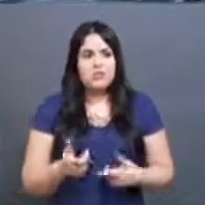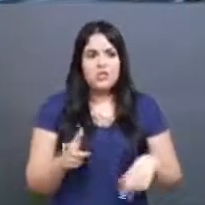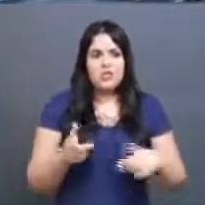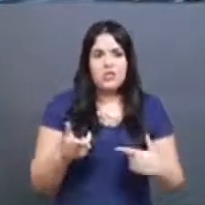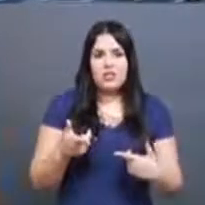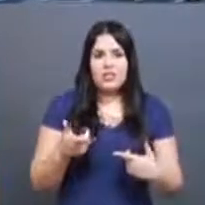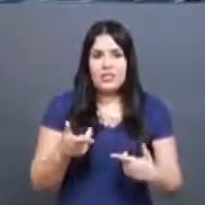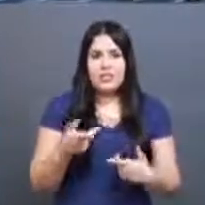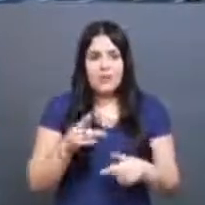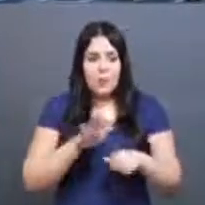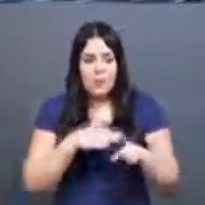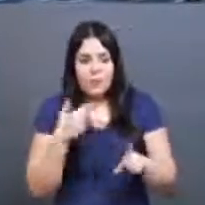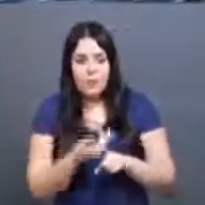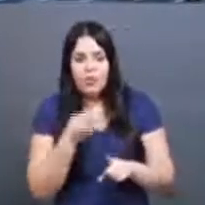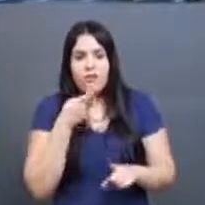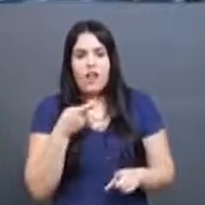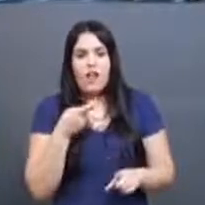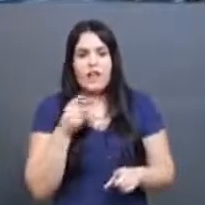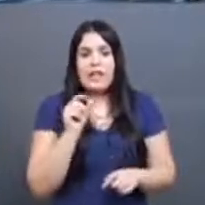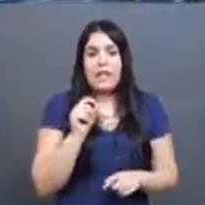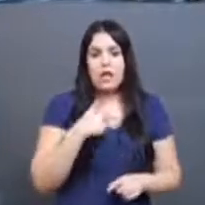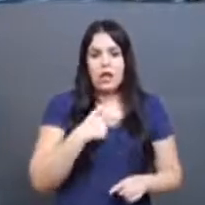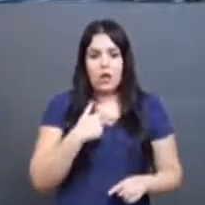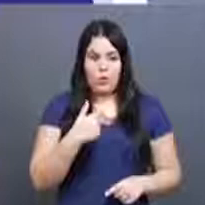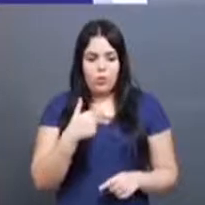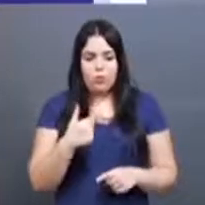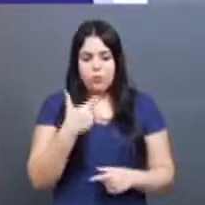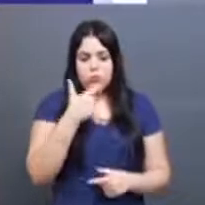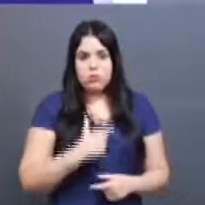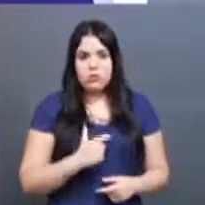essa é a importância, você conseguir sair também e superar essa lógica.